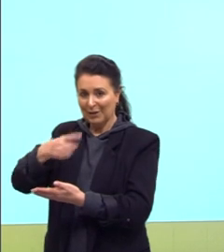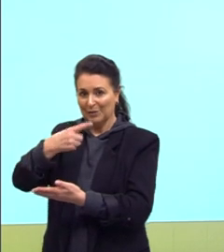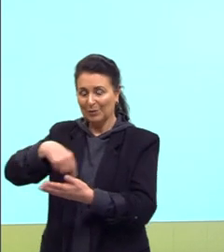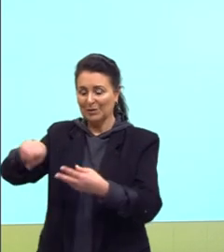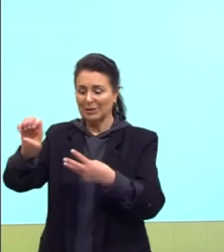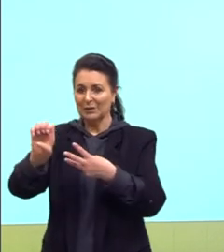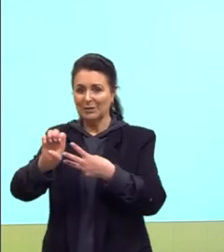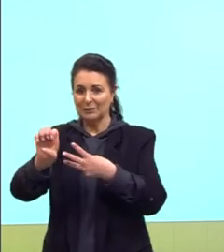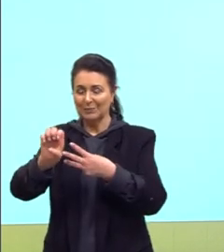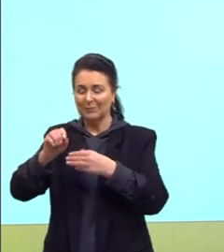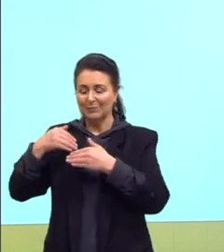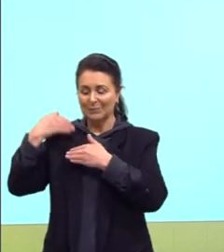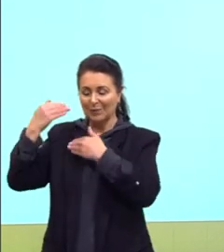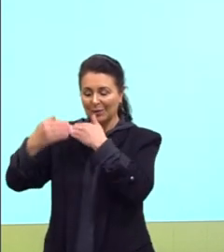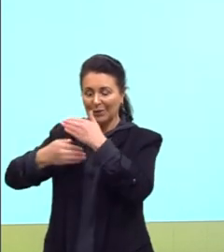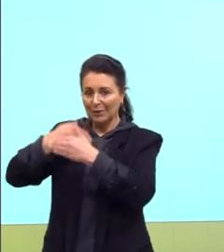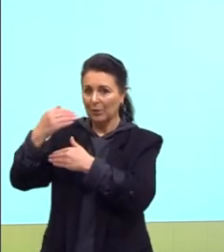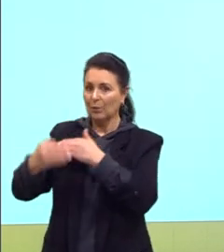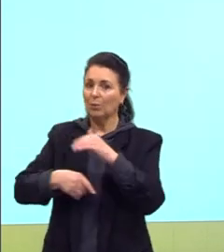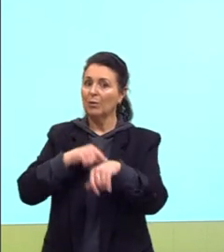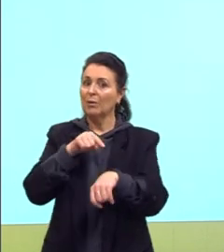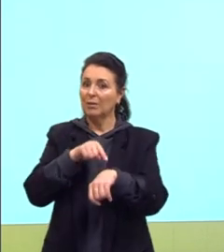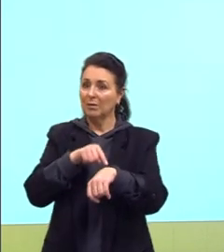através, ao longo do tempo.